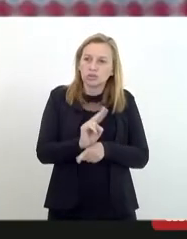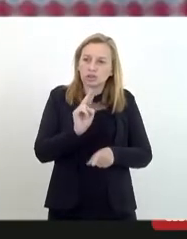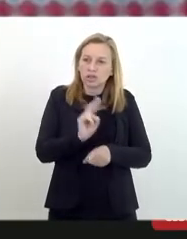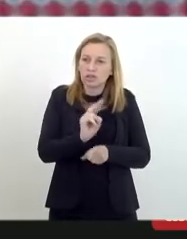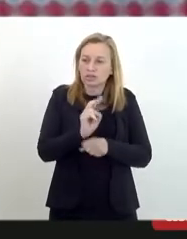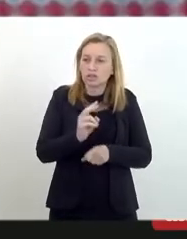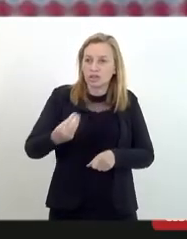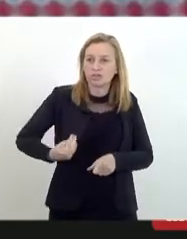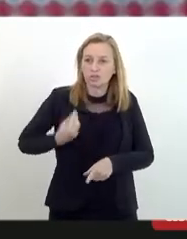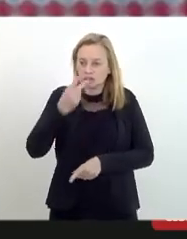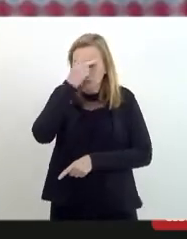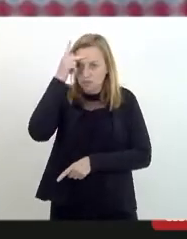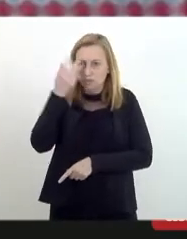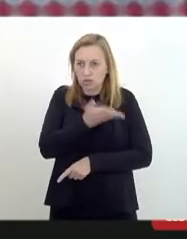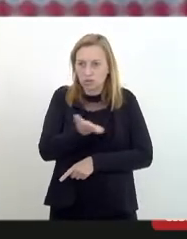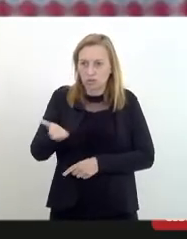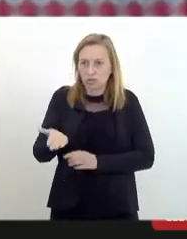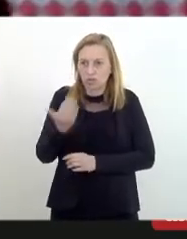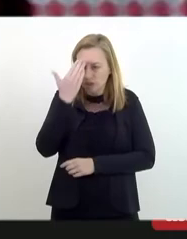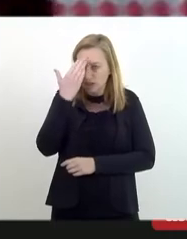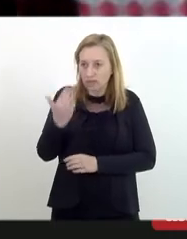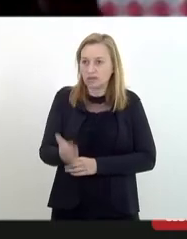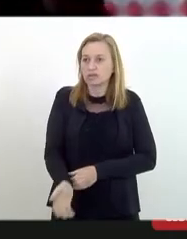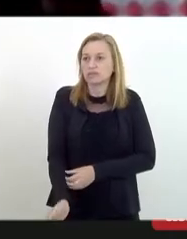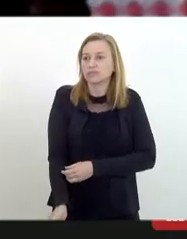pessoas muito obrigada